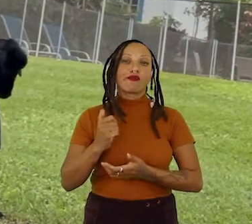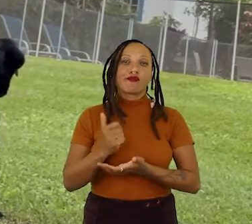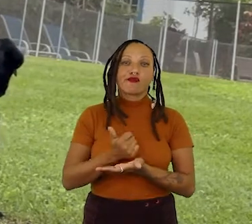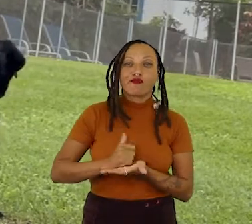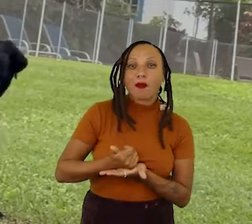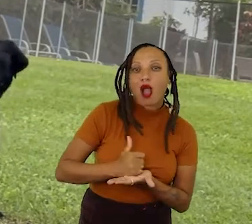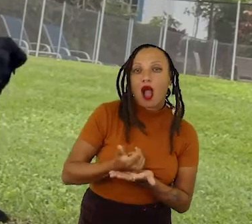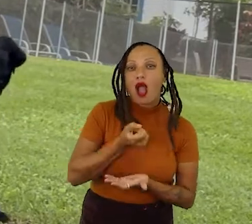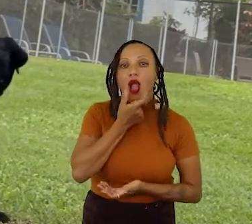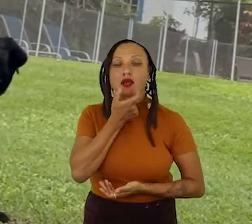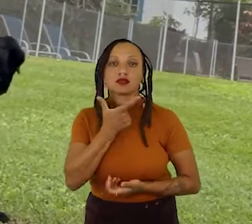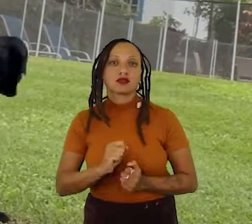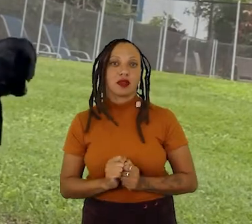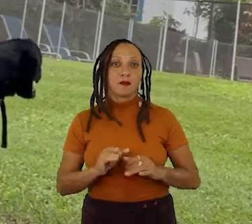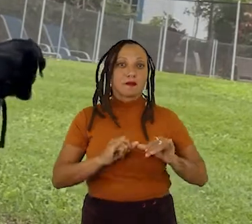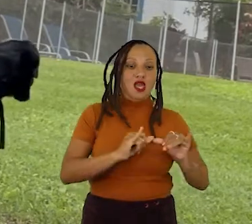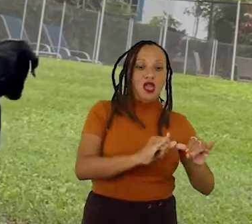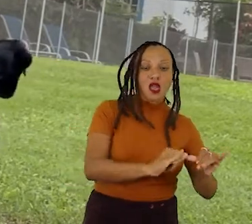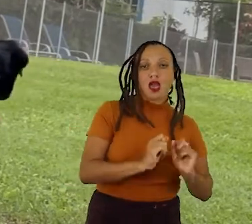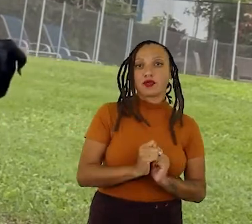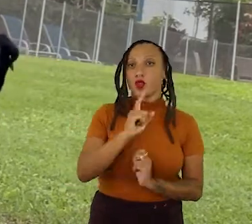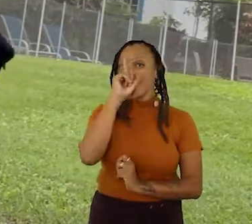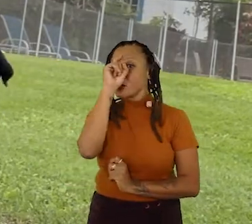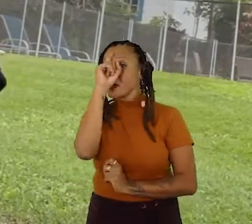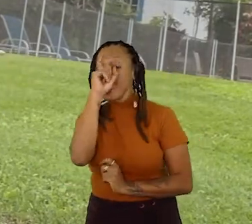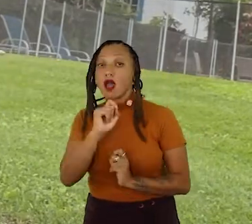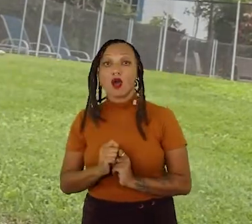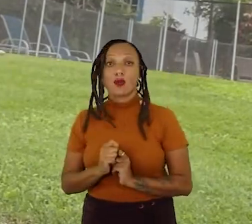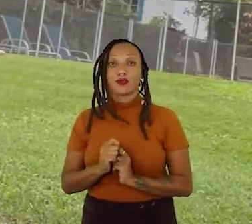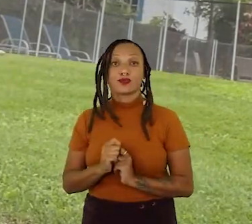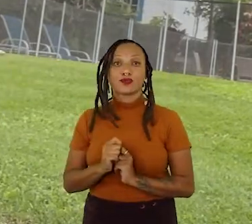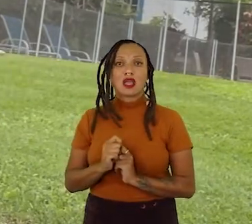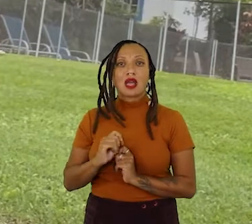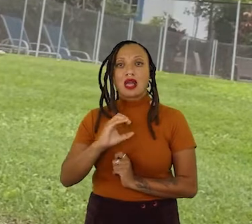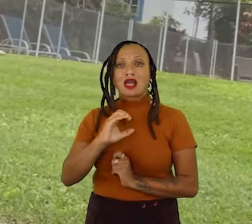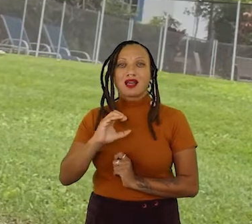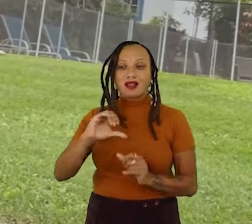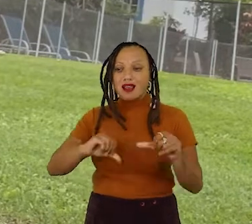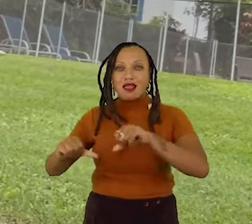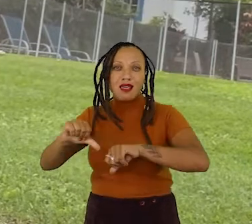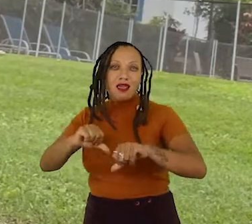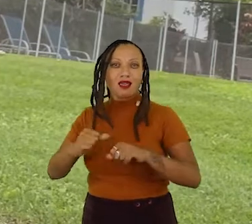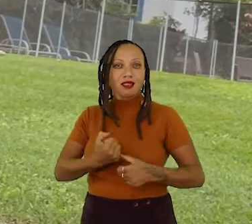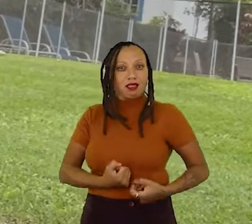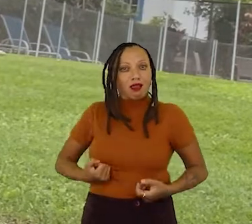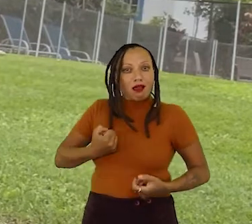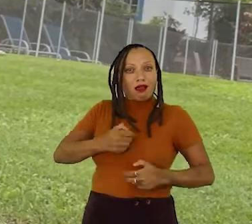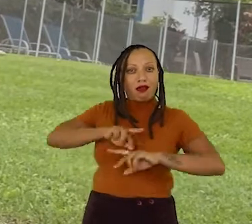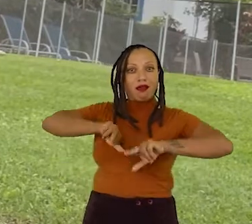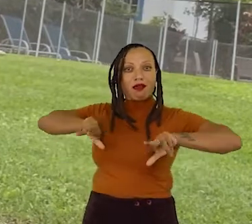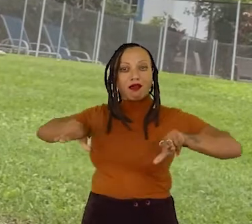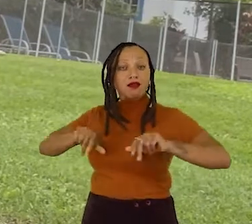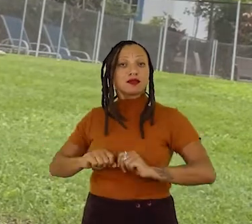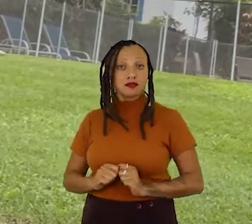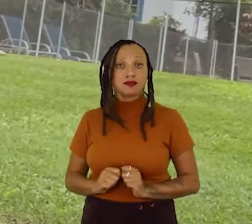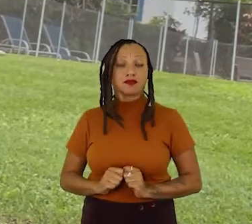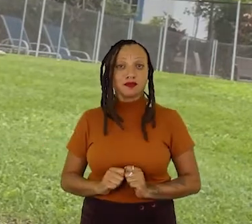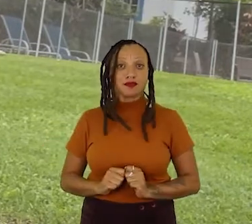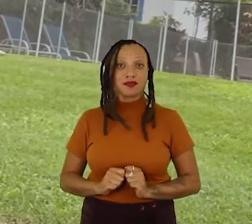supermercado, hospitais, laboratórios. E numa dessas,